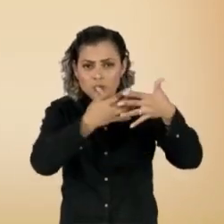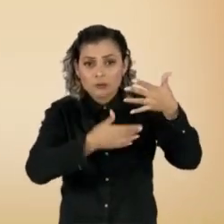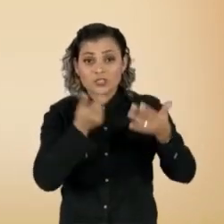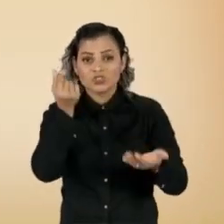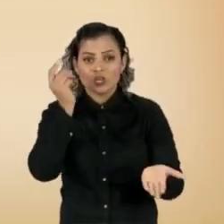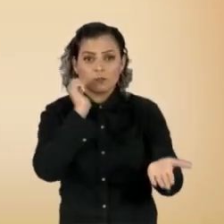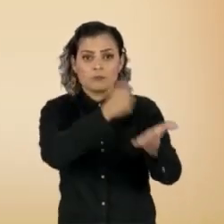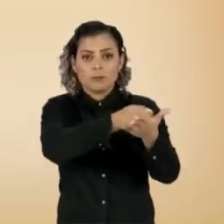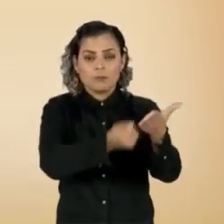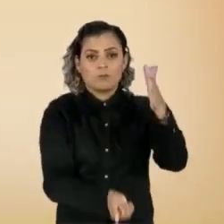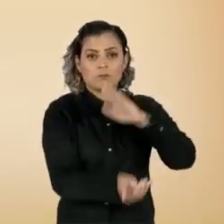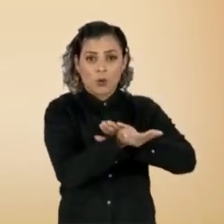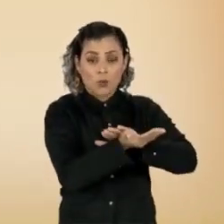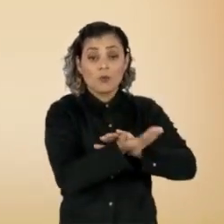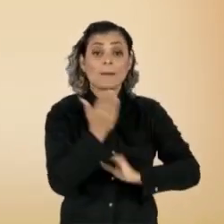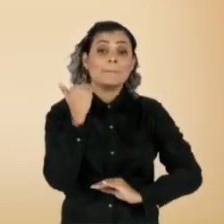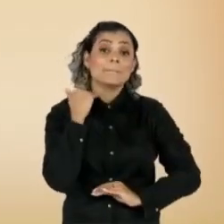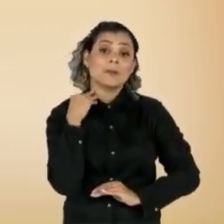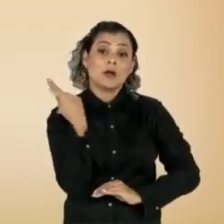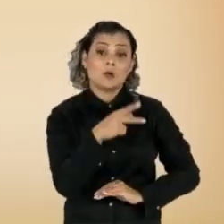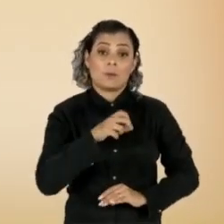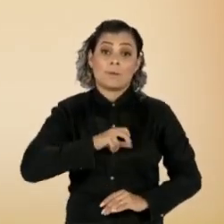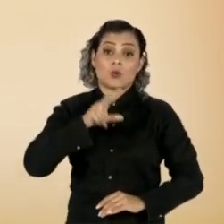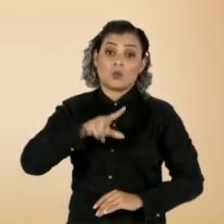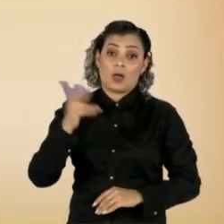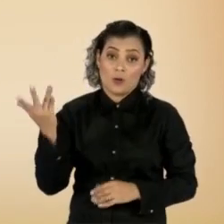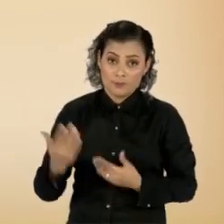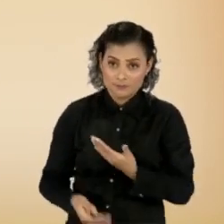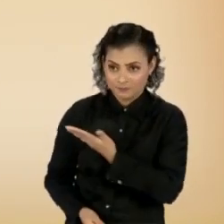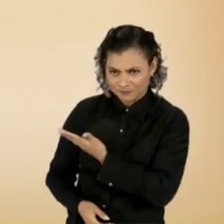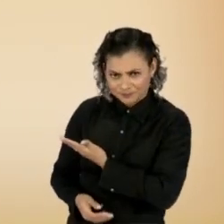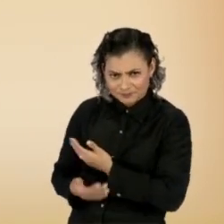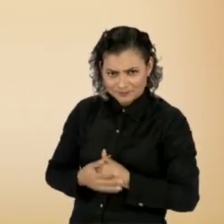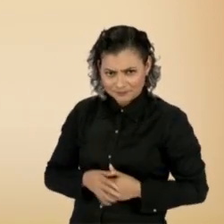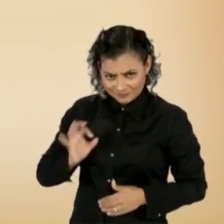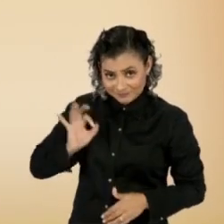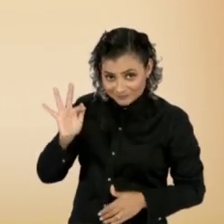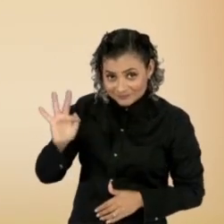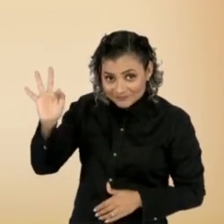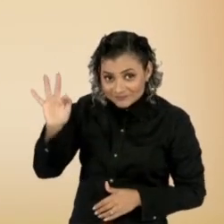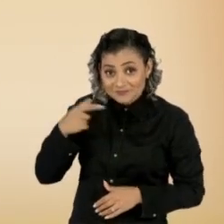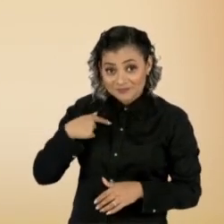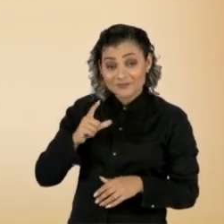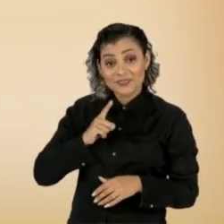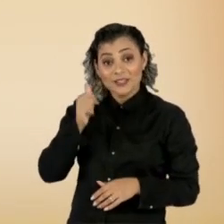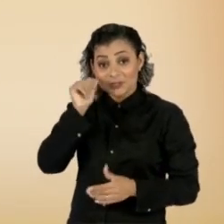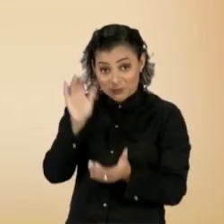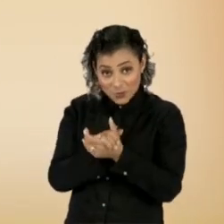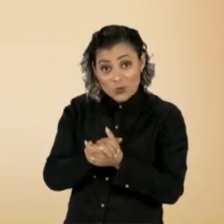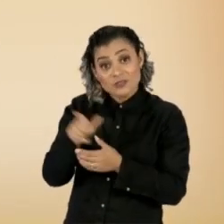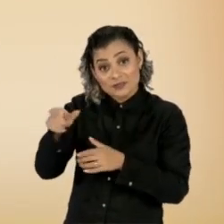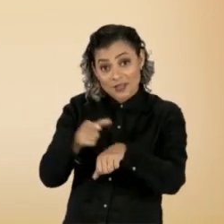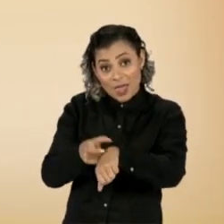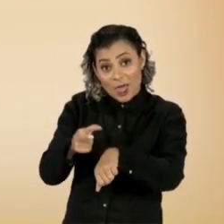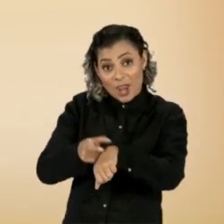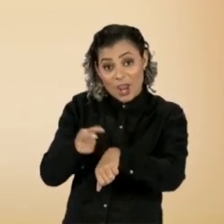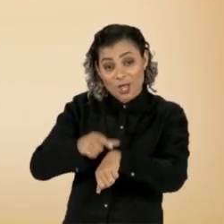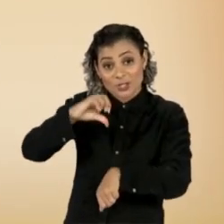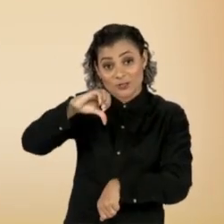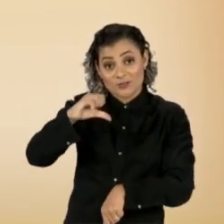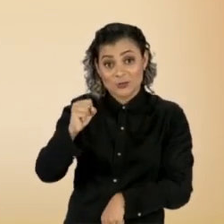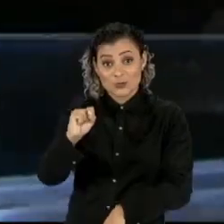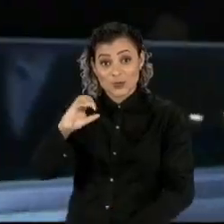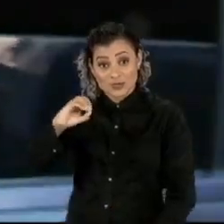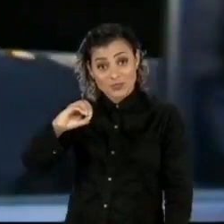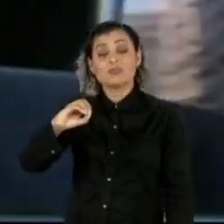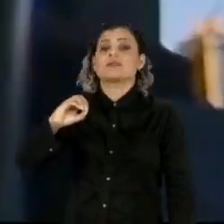dinheiro, que foi depositado em um banco em Portugal. Segundo a Polícia Federal, o auditor, cuja mulher declarou o relógio de 980